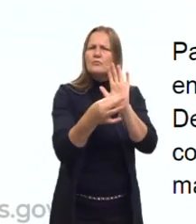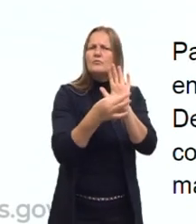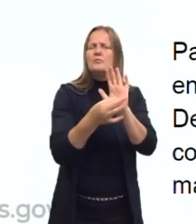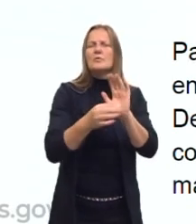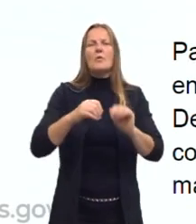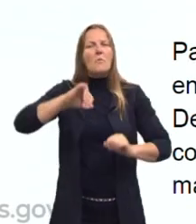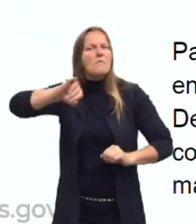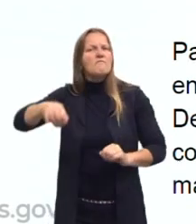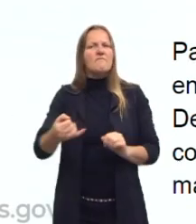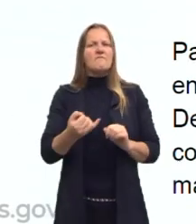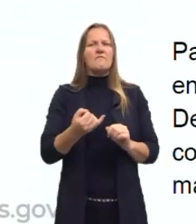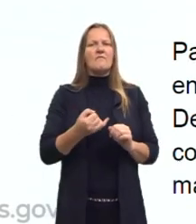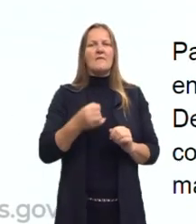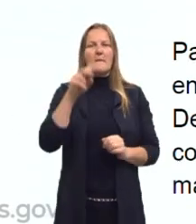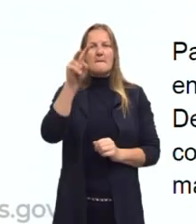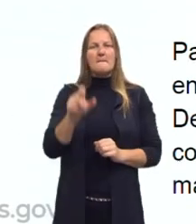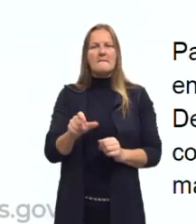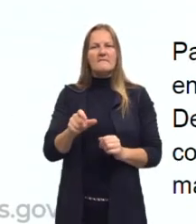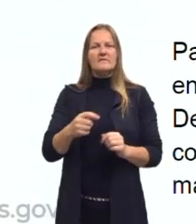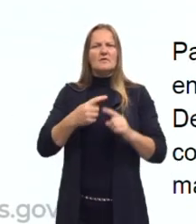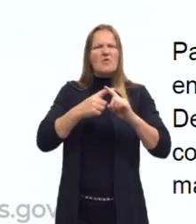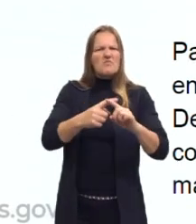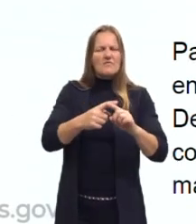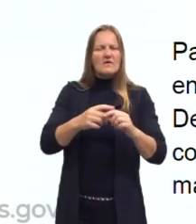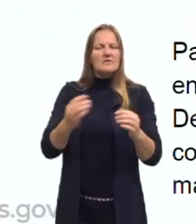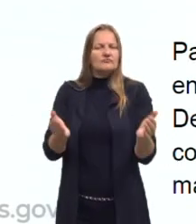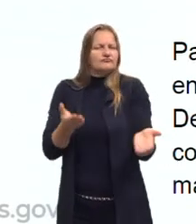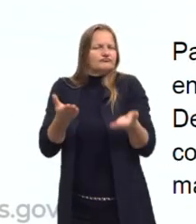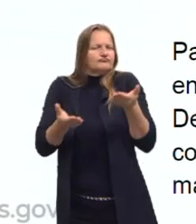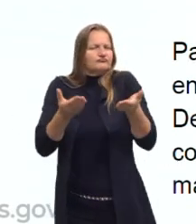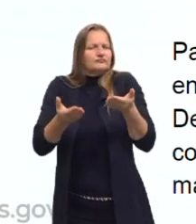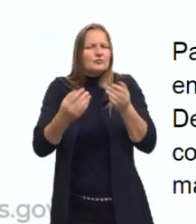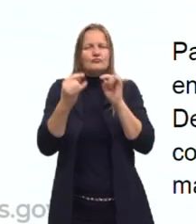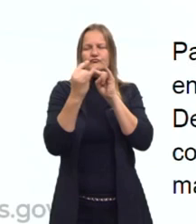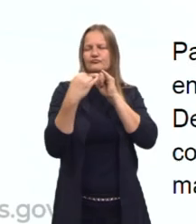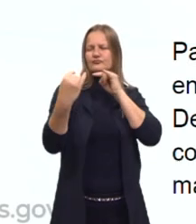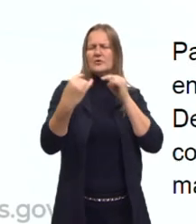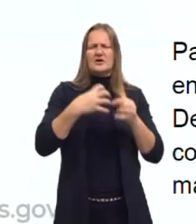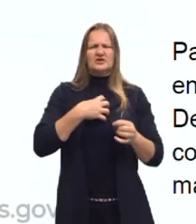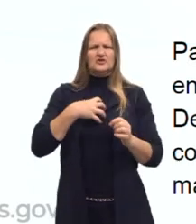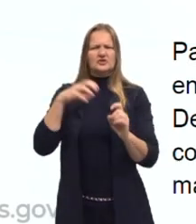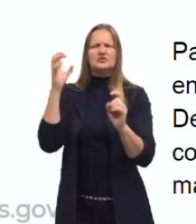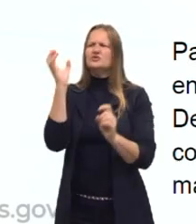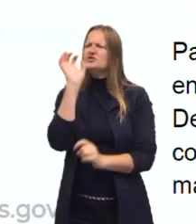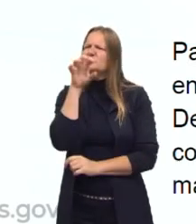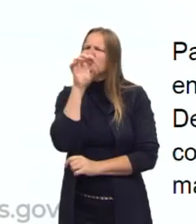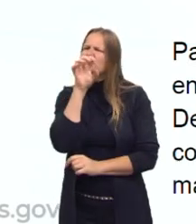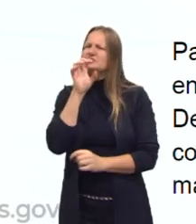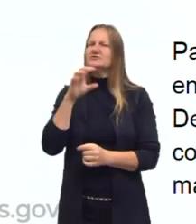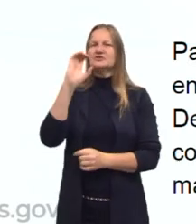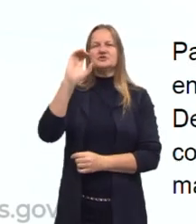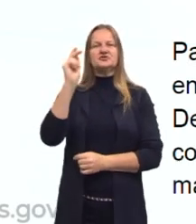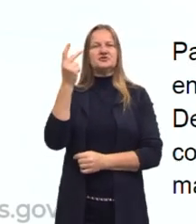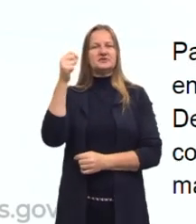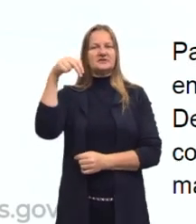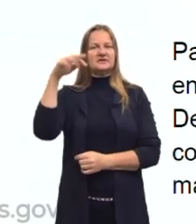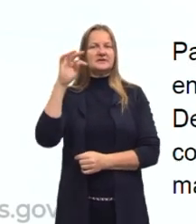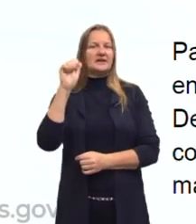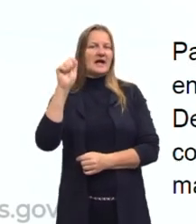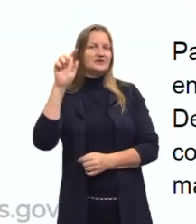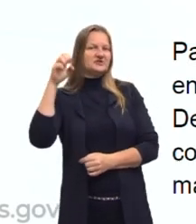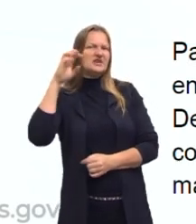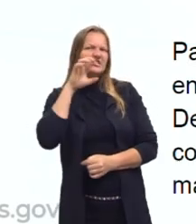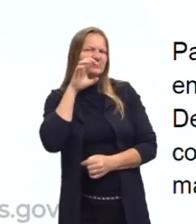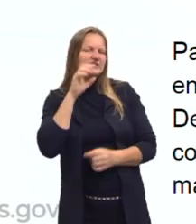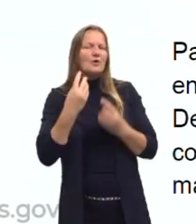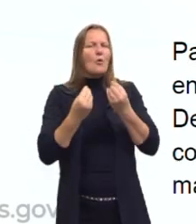do público, tais como intimidação, sedução, comoção, chantagem, entre outras. Então, ali